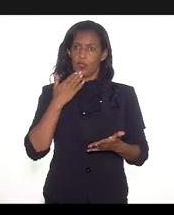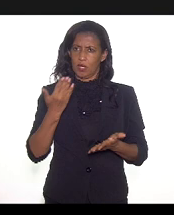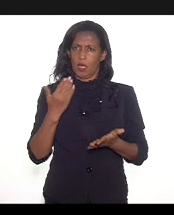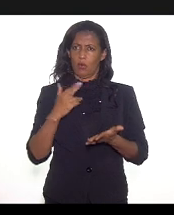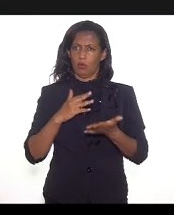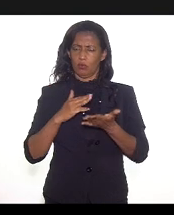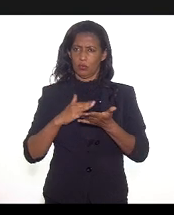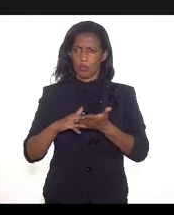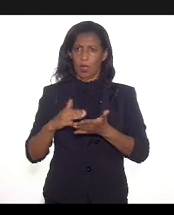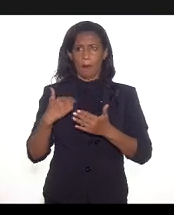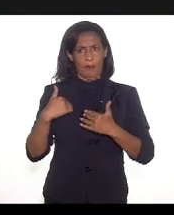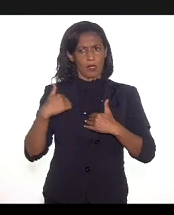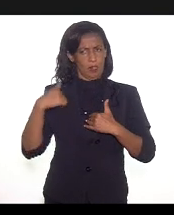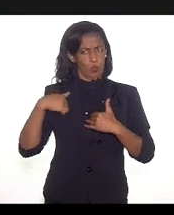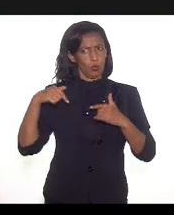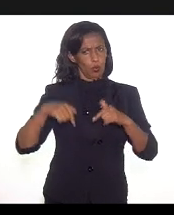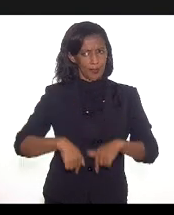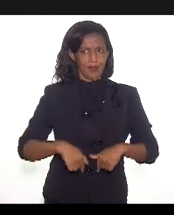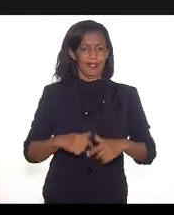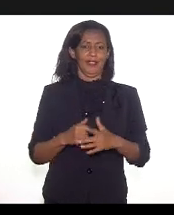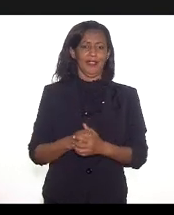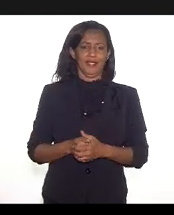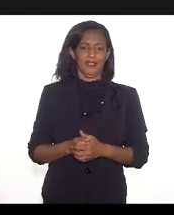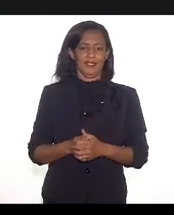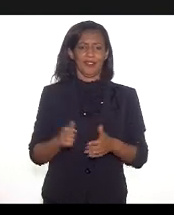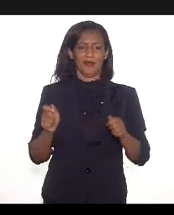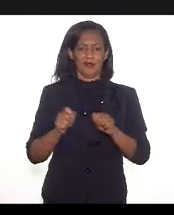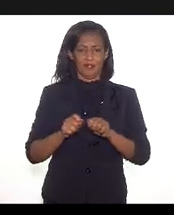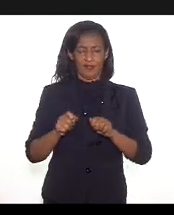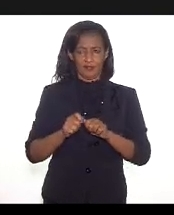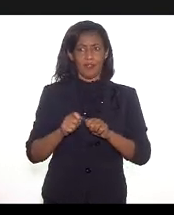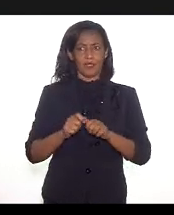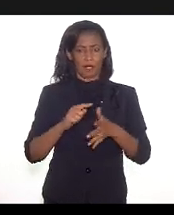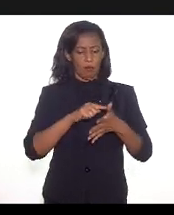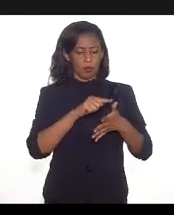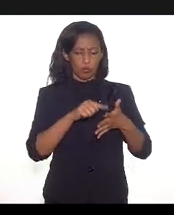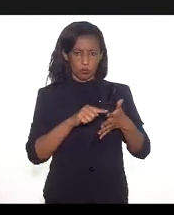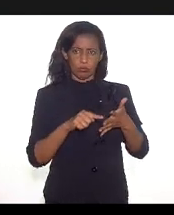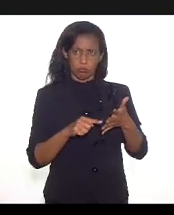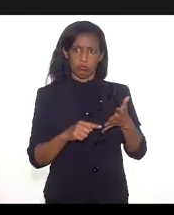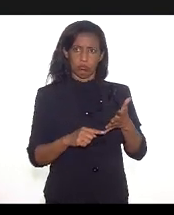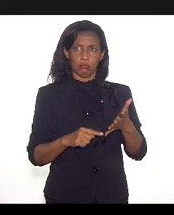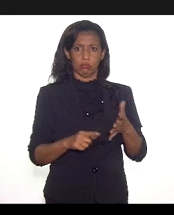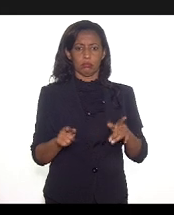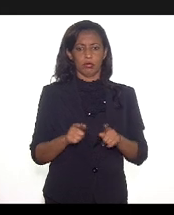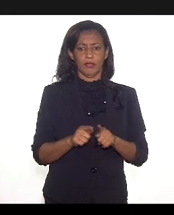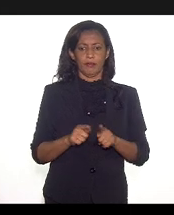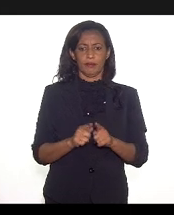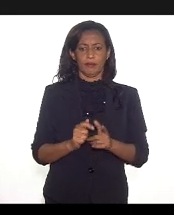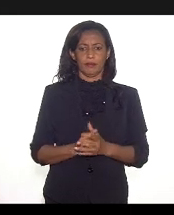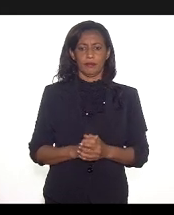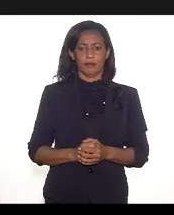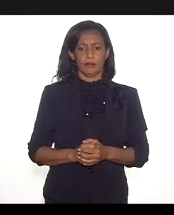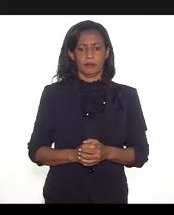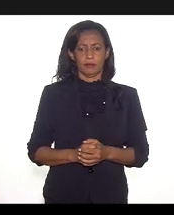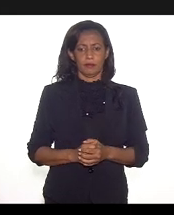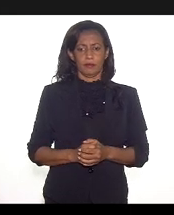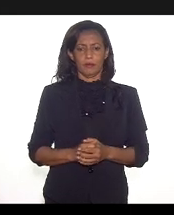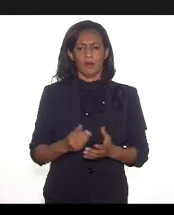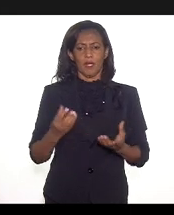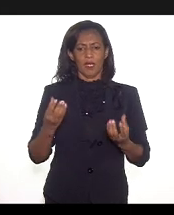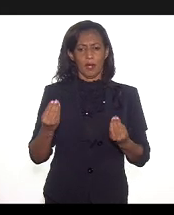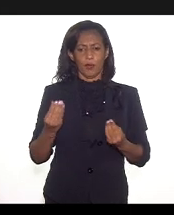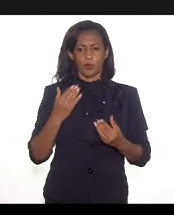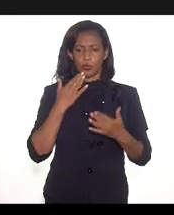eu estou aqui no meu dever de casa, também fazendo os meus apontamentos, né? E muitos